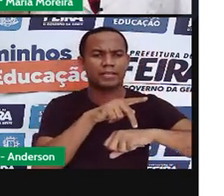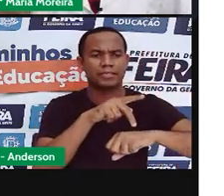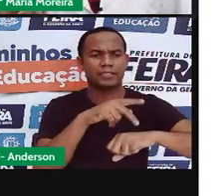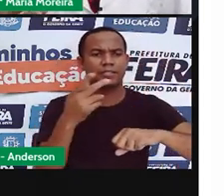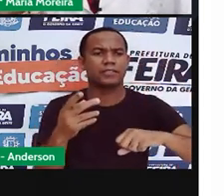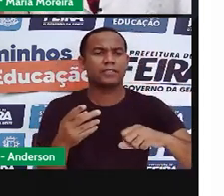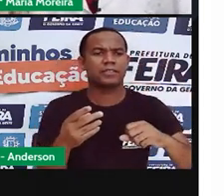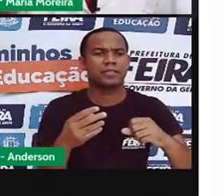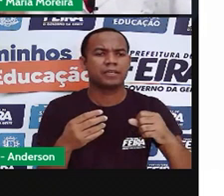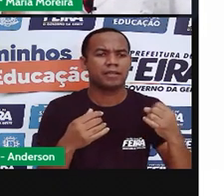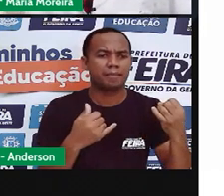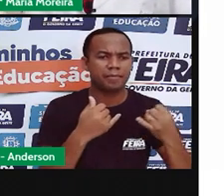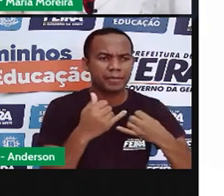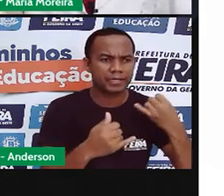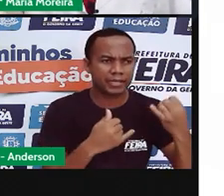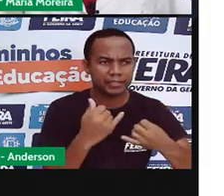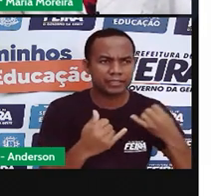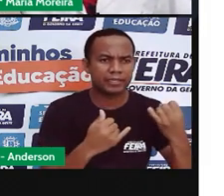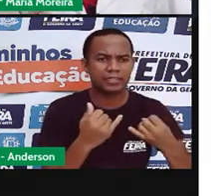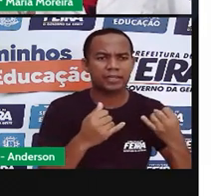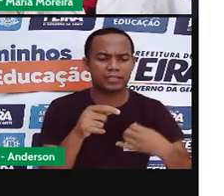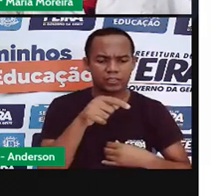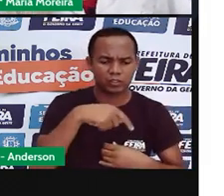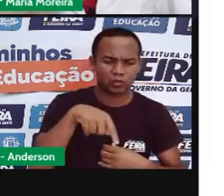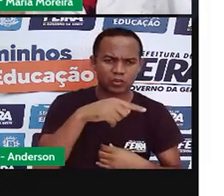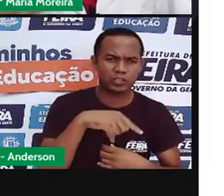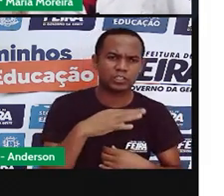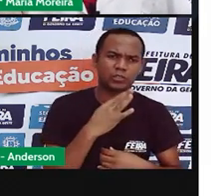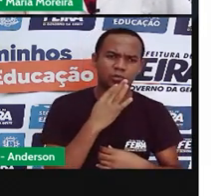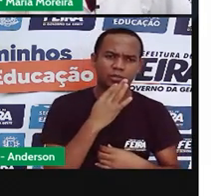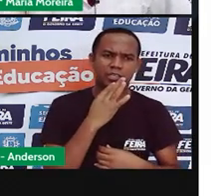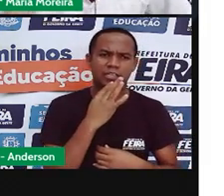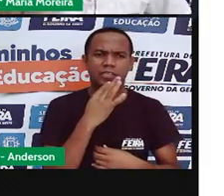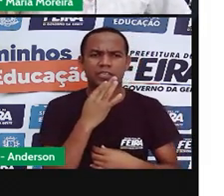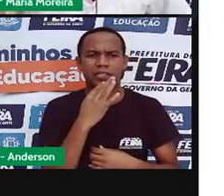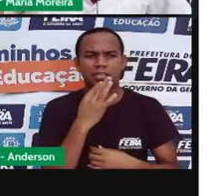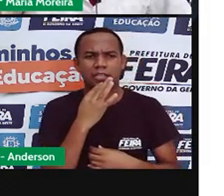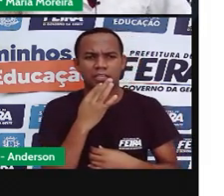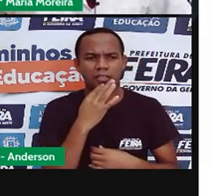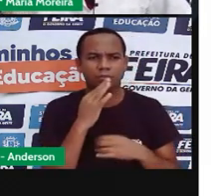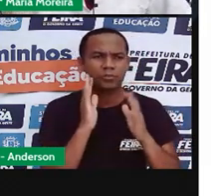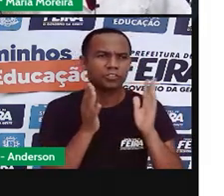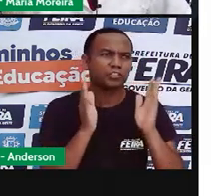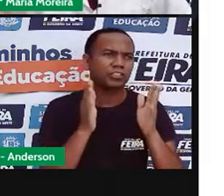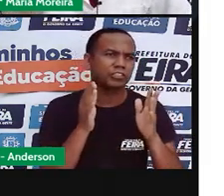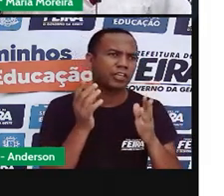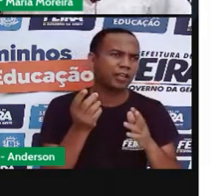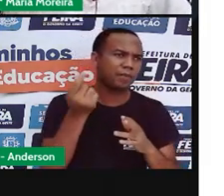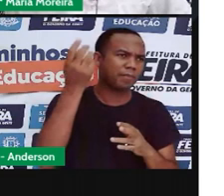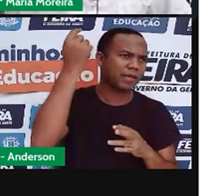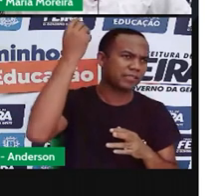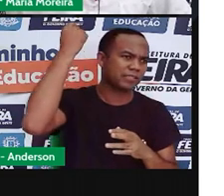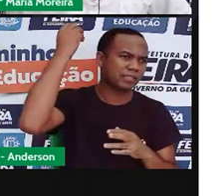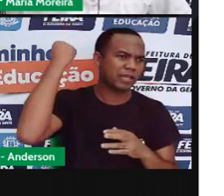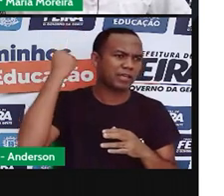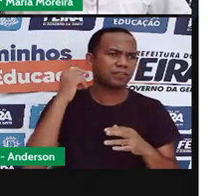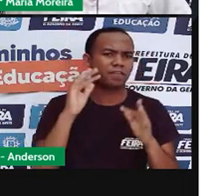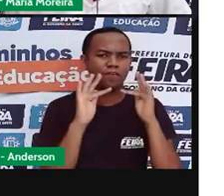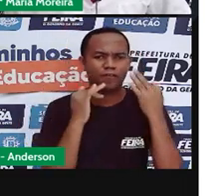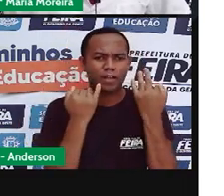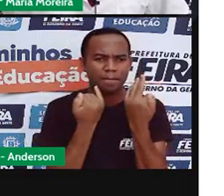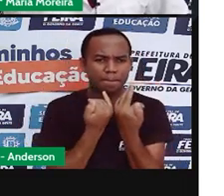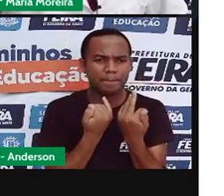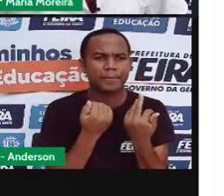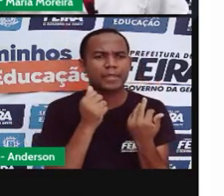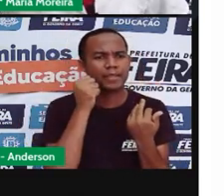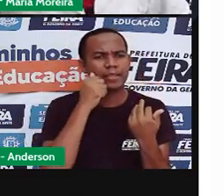brincadeiras que nós conhecemos hoje, obviamente, elas vieram o quê? De outras gerações, né? Dos pais, dos nossos